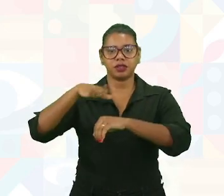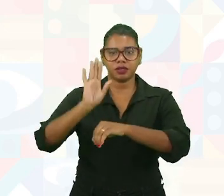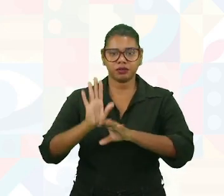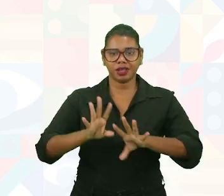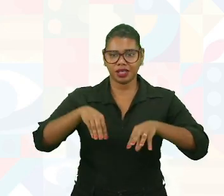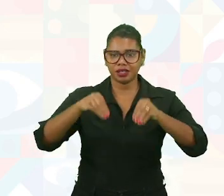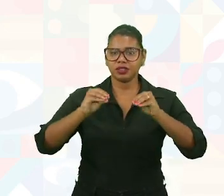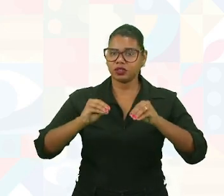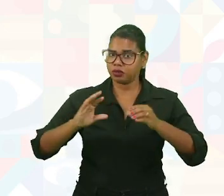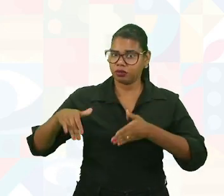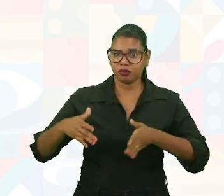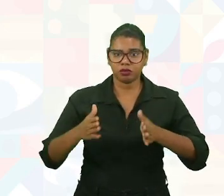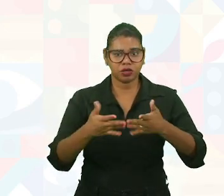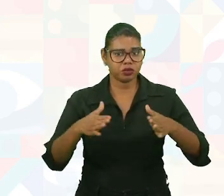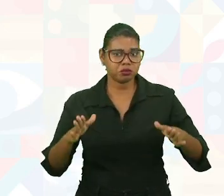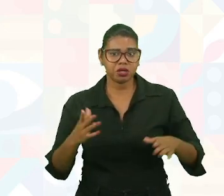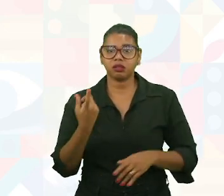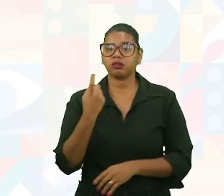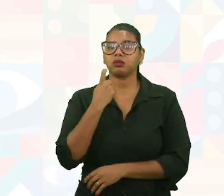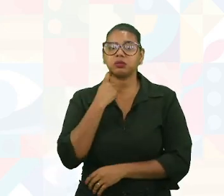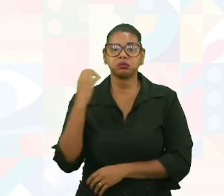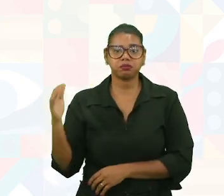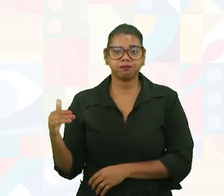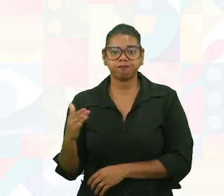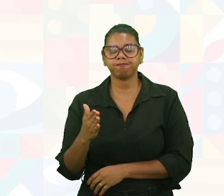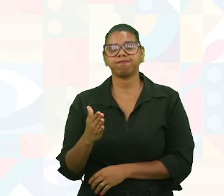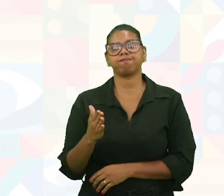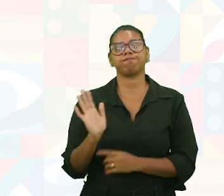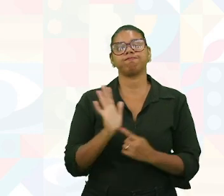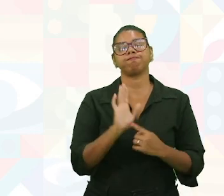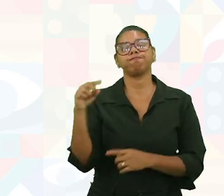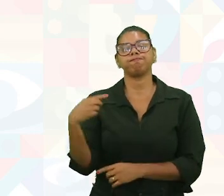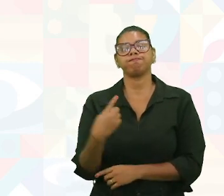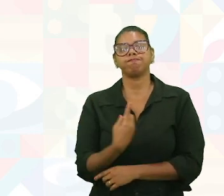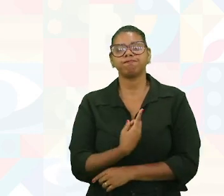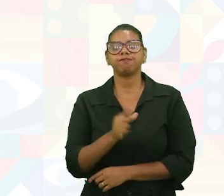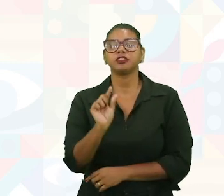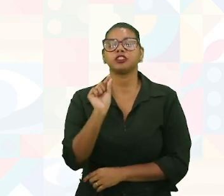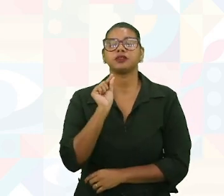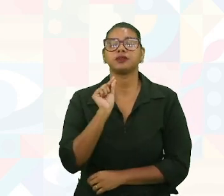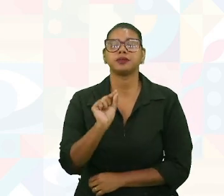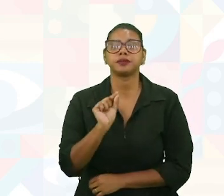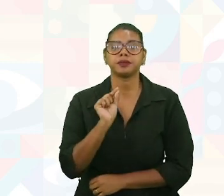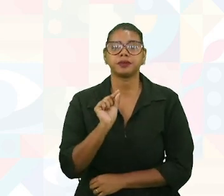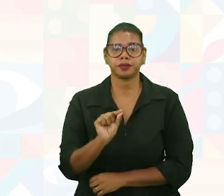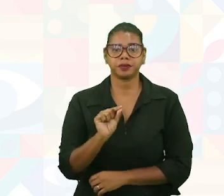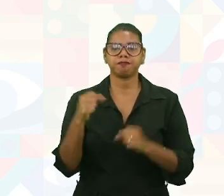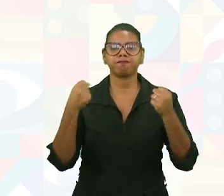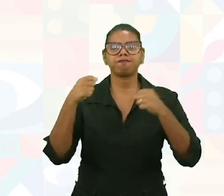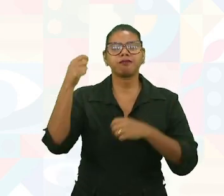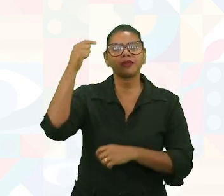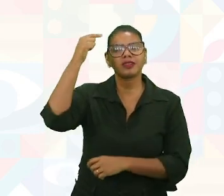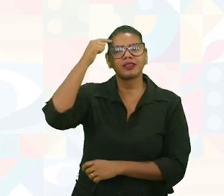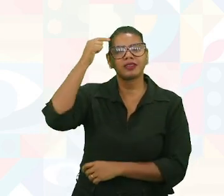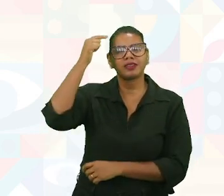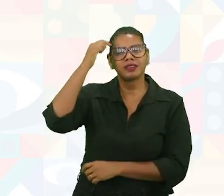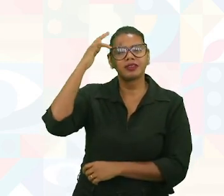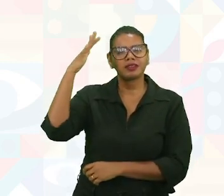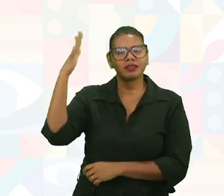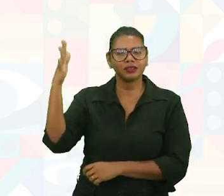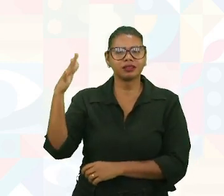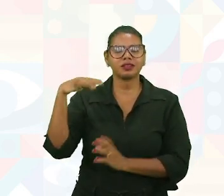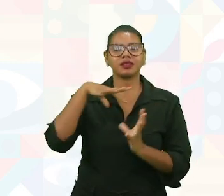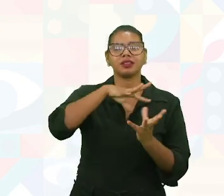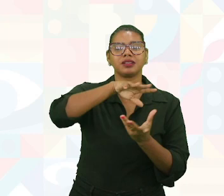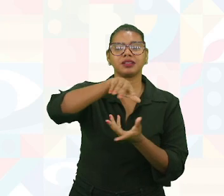no oceano do que peixe. Isso trouxe para a gente o que? A necessidade de pensar na sustentabilidade do